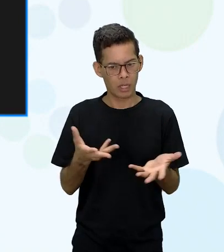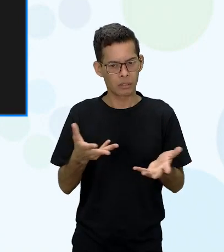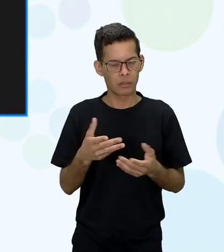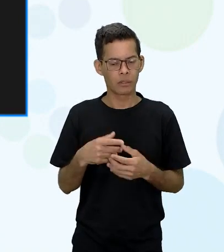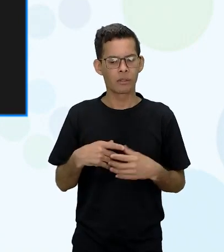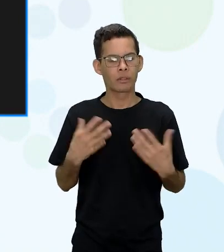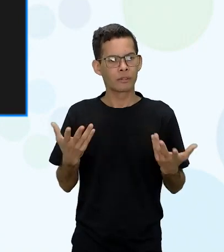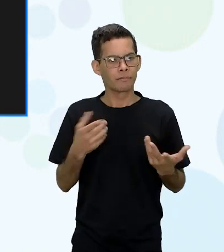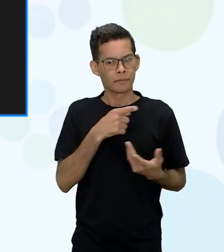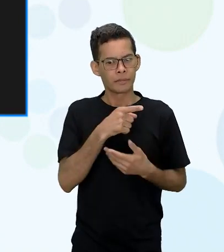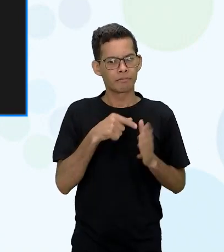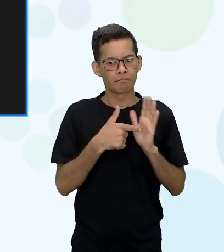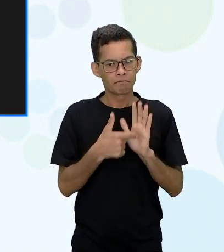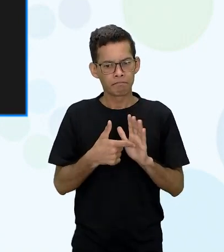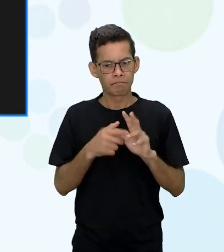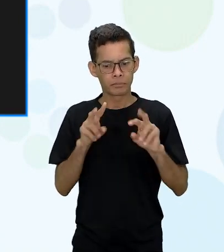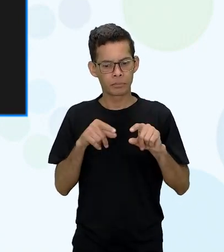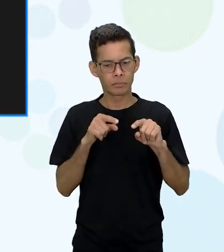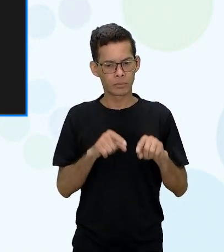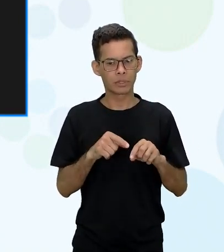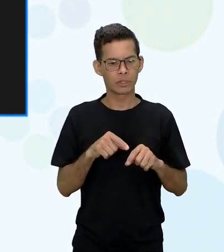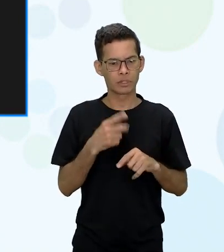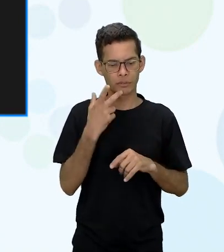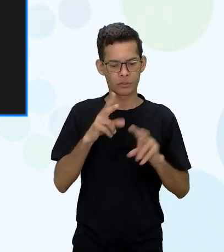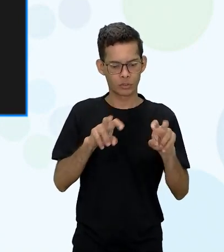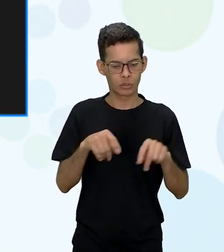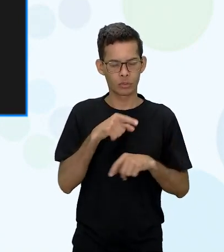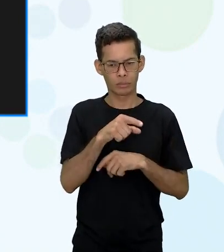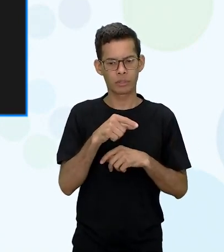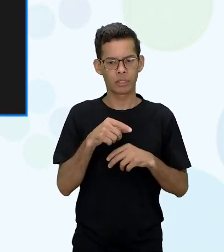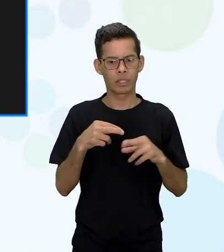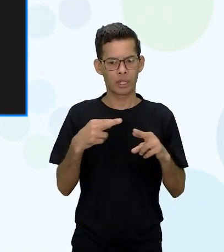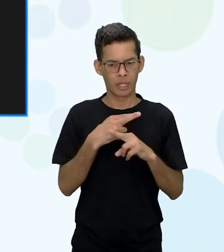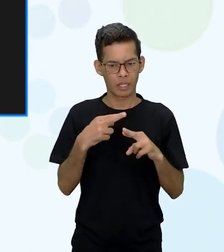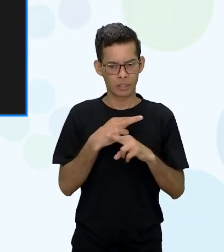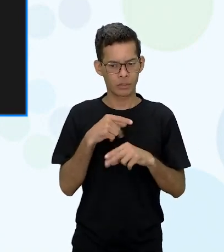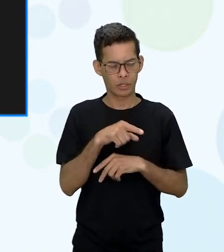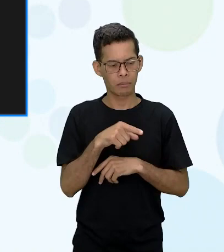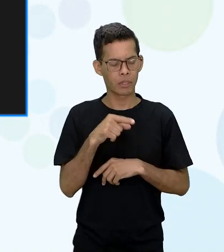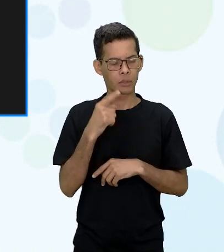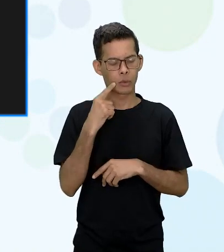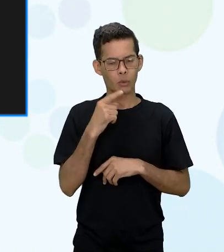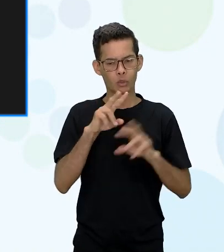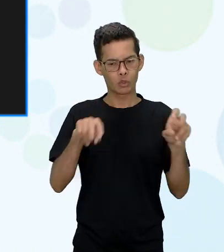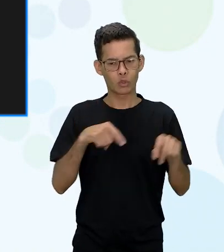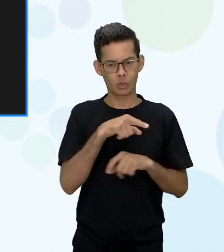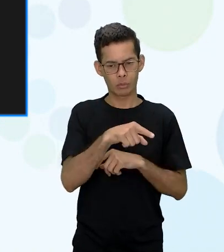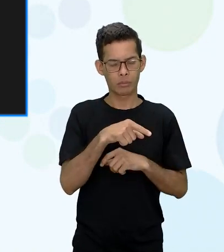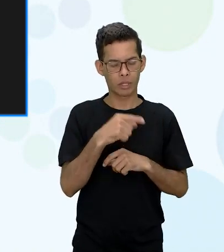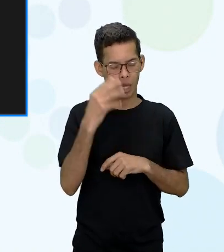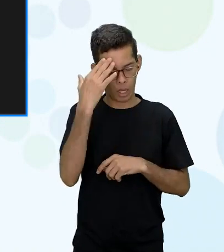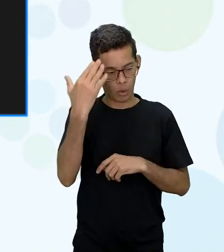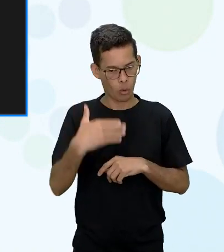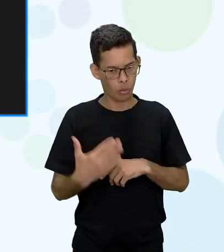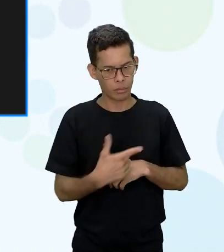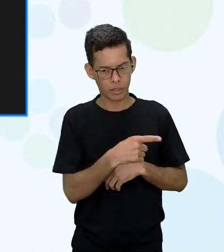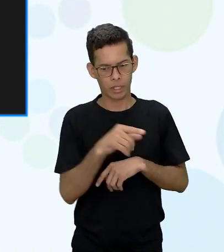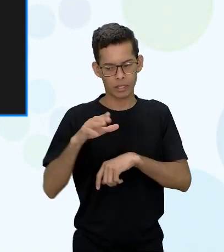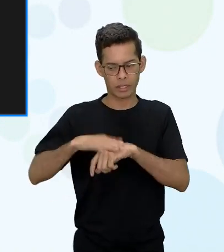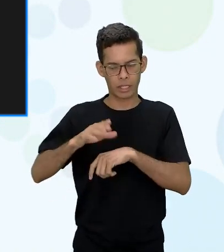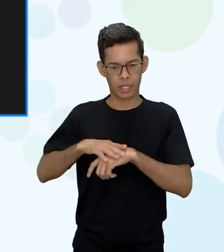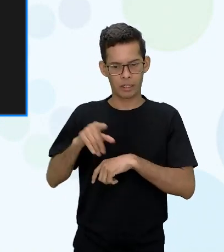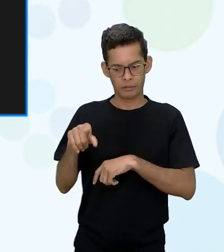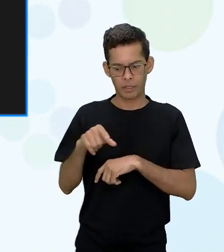você disse desse relacionamento dessa homenagem que ela faz e a